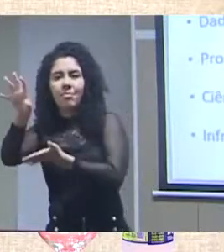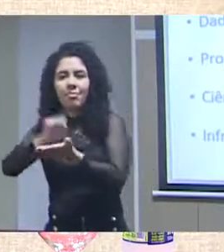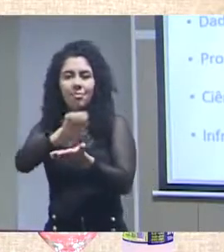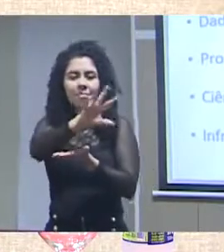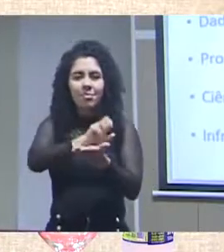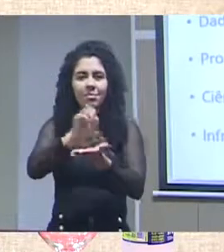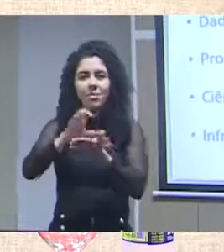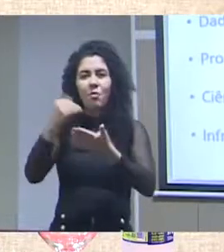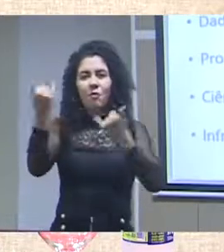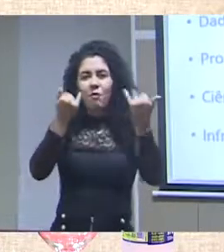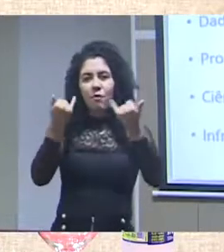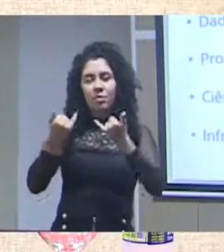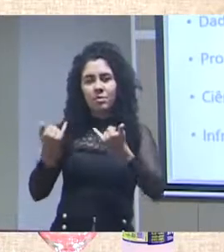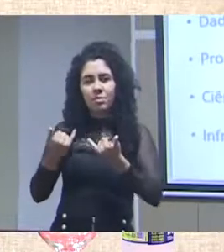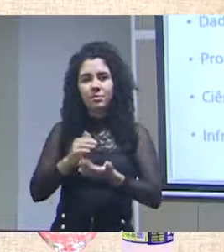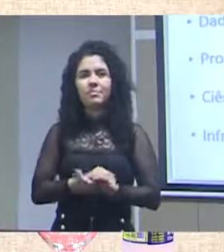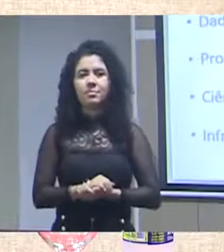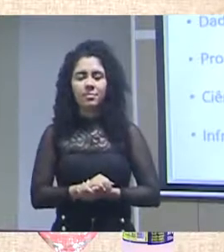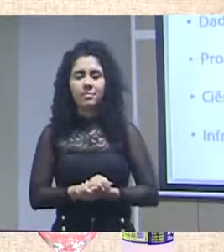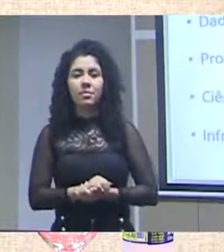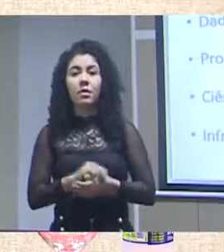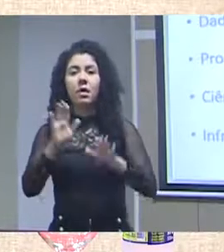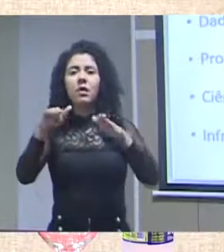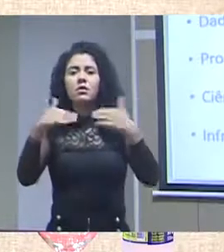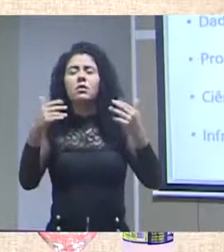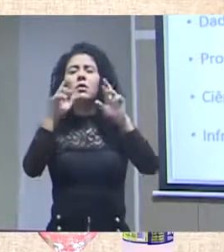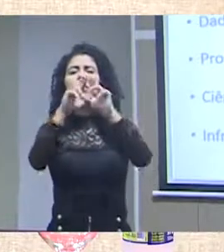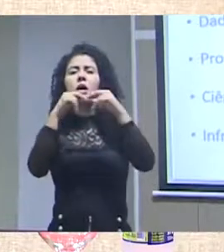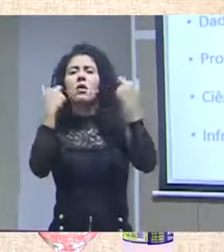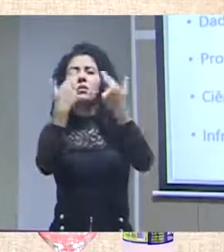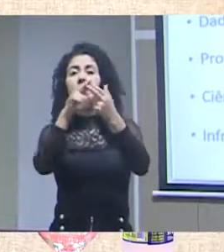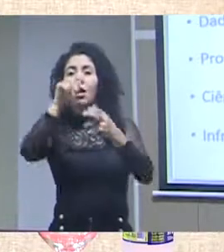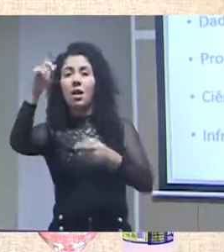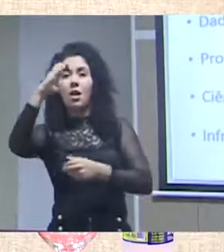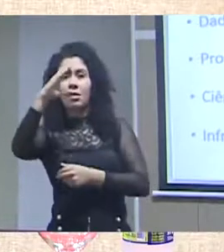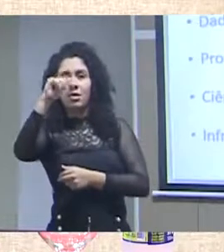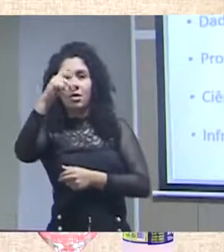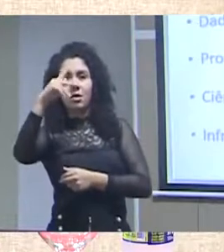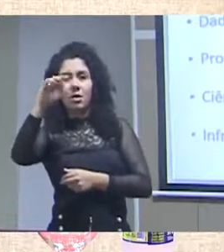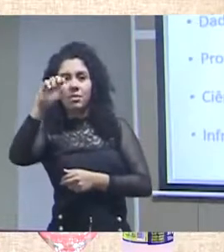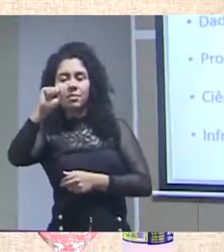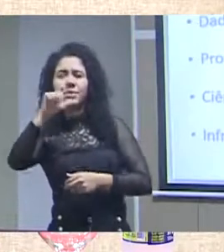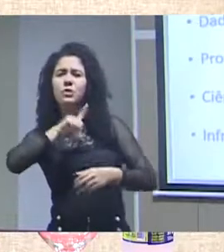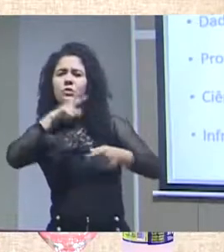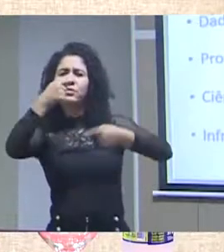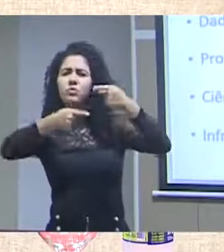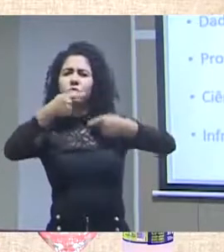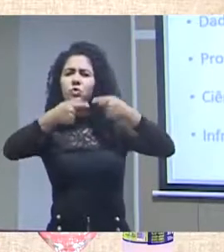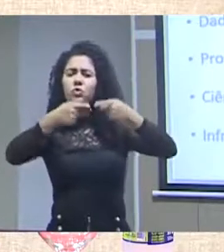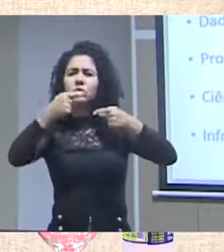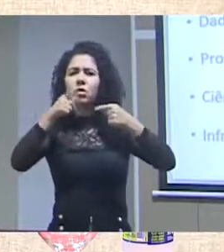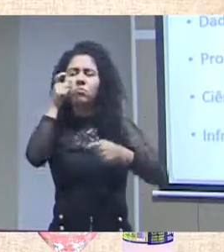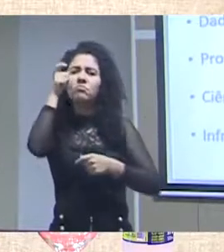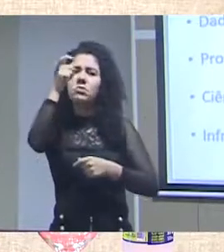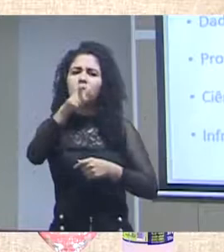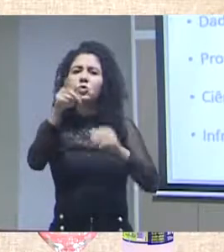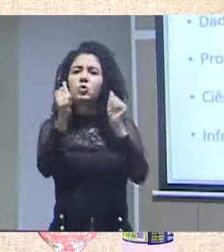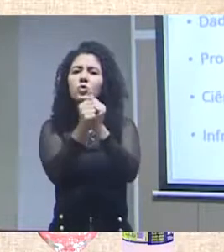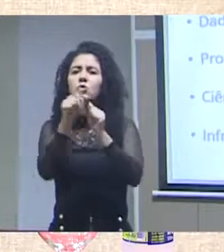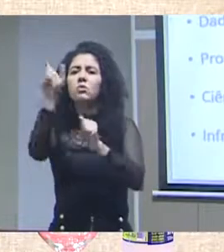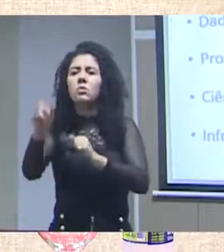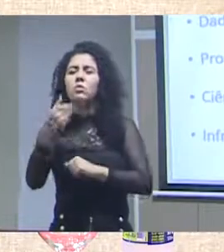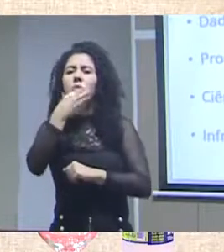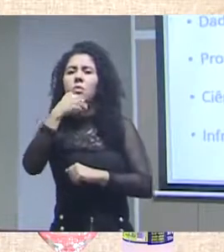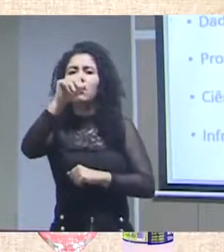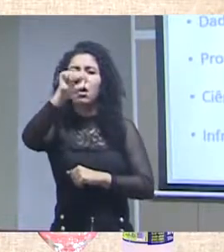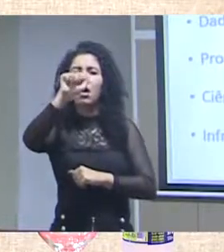Na reunião da CAPES, nós tivemos uma discussão interessante com o Alan Rocha de como essa questão da propriedade intelectual hoje,